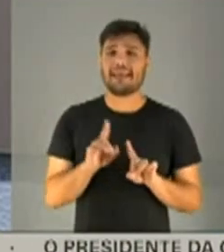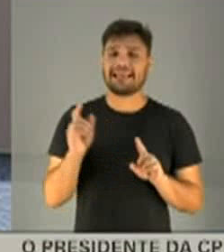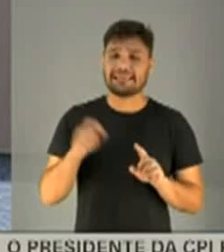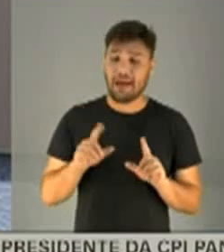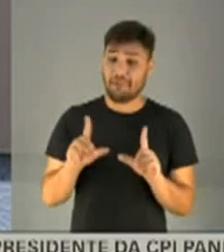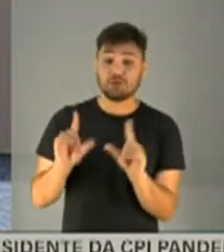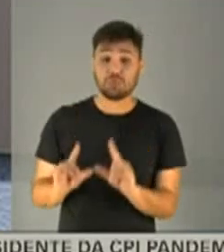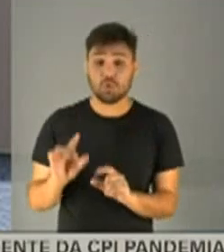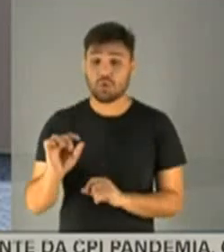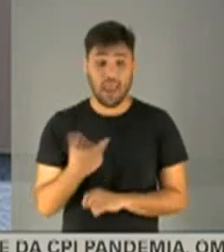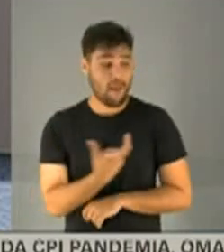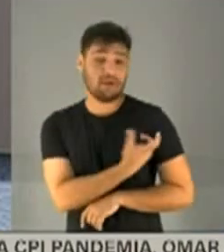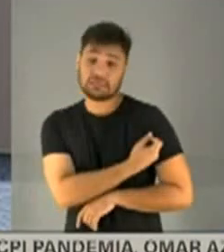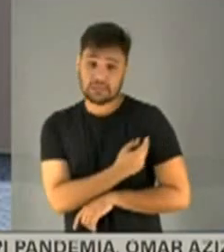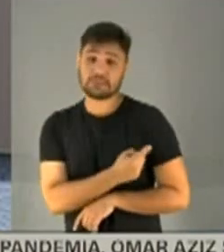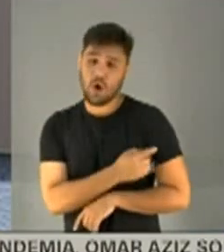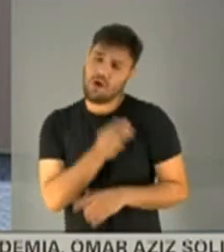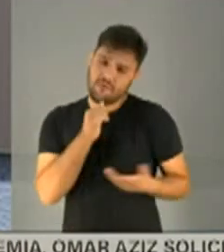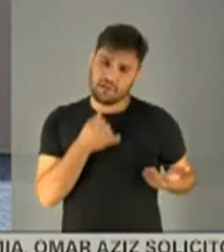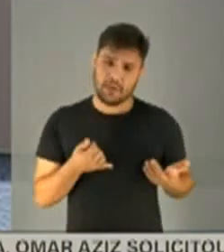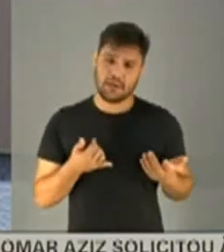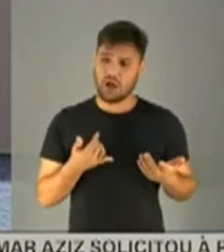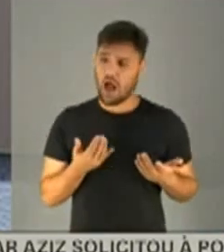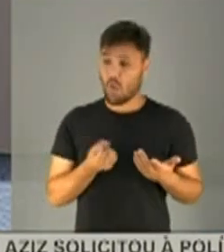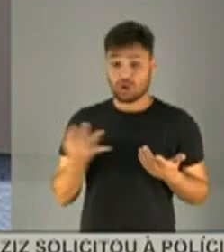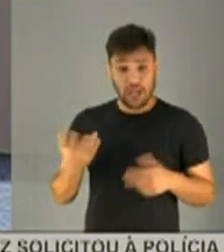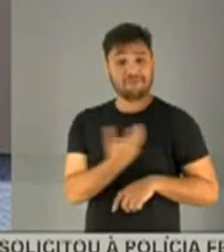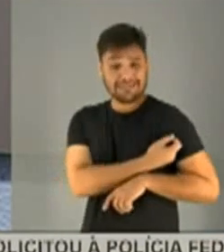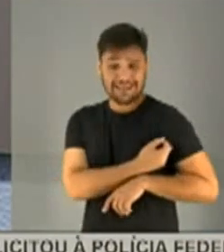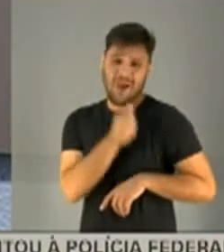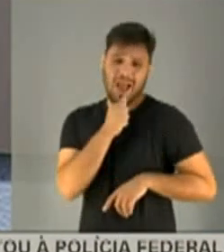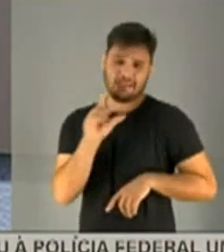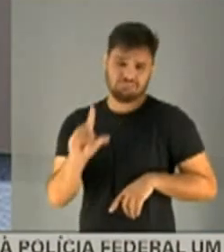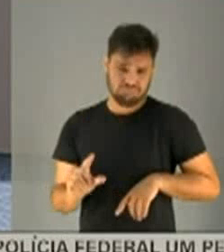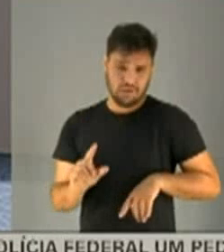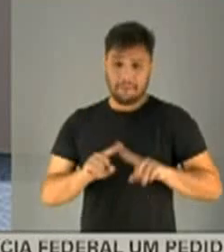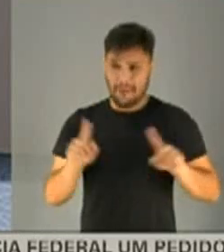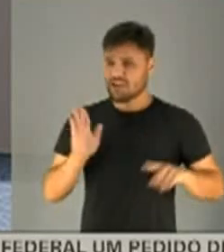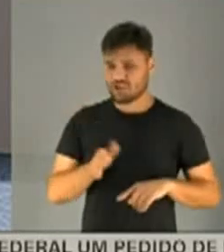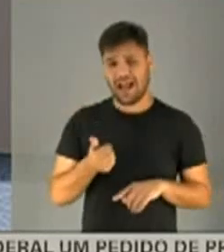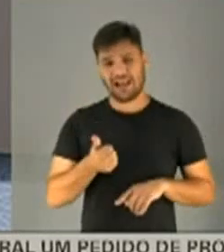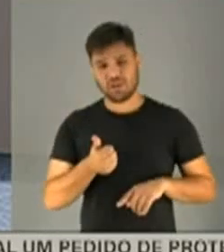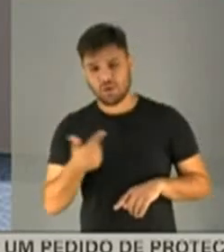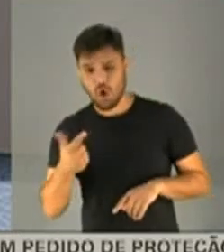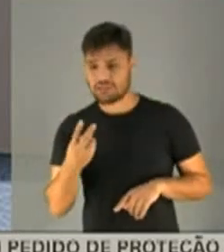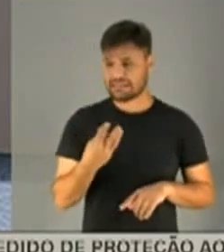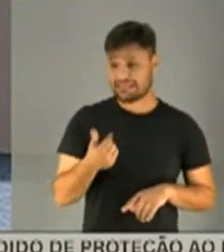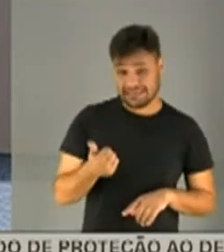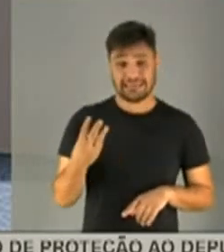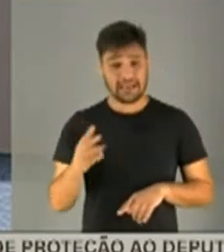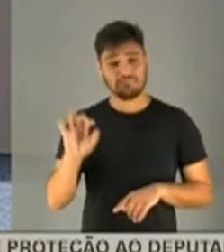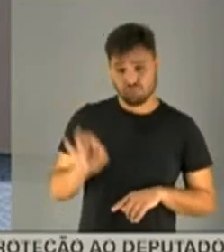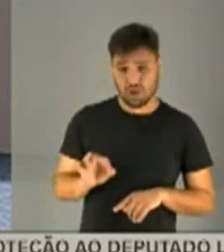essa terceira onda, que é a vacinação. Infelizmente, o nosso ritmo de vacinação ainda é lento, mas já tem 12, 13% da população vacinada.